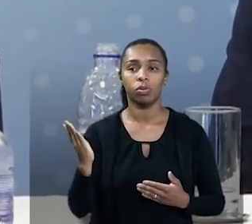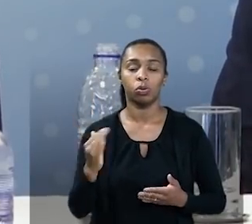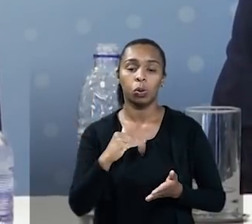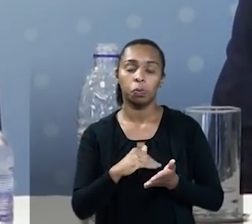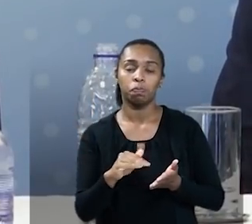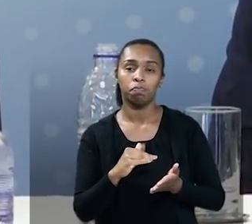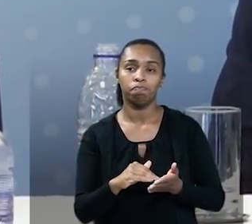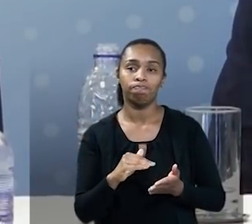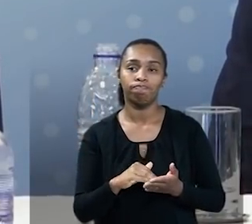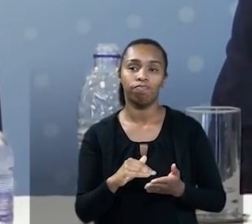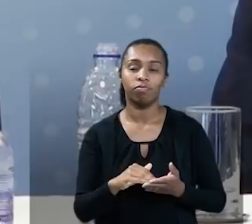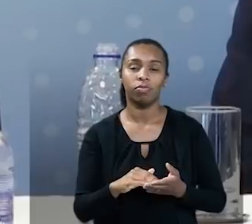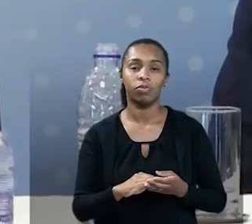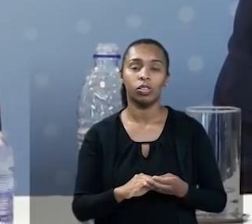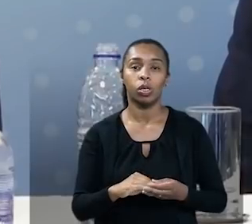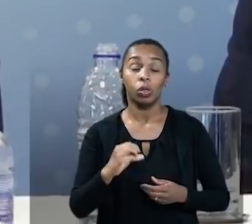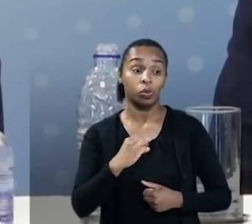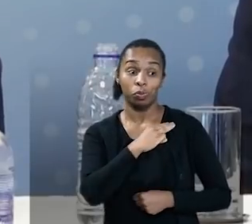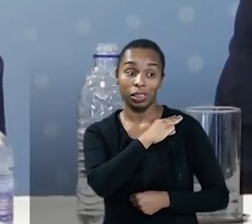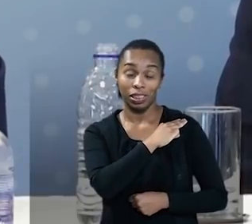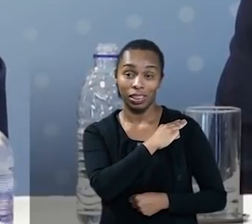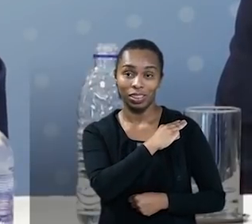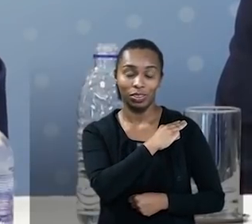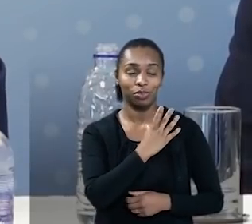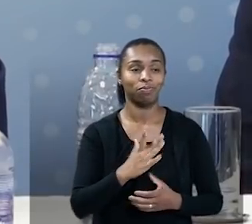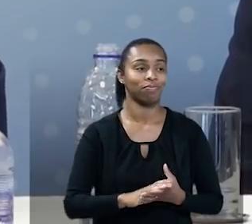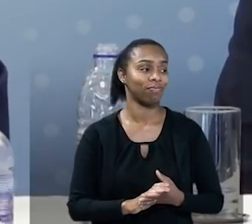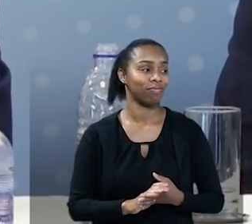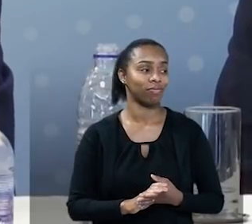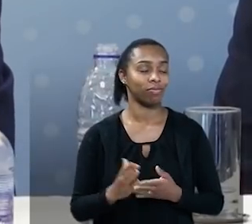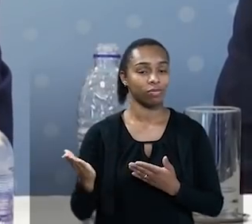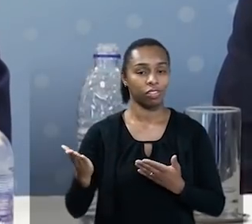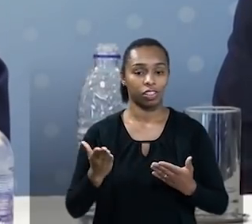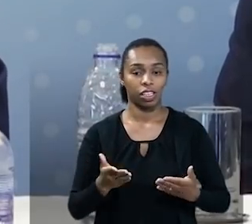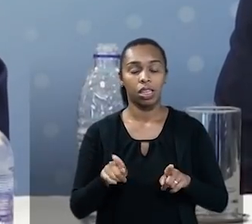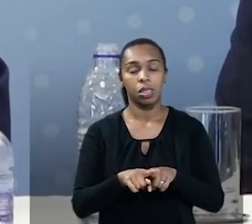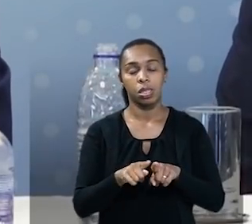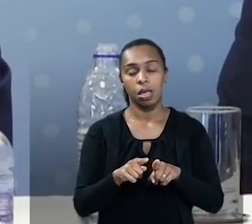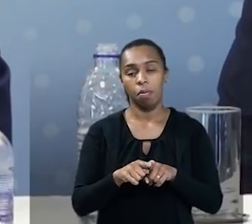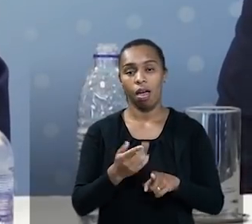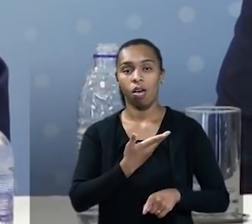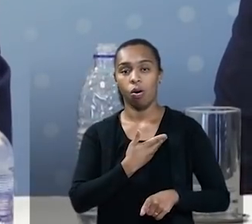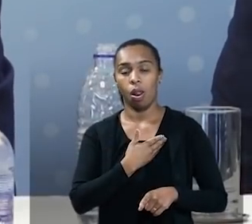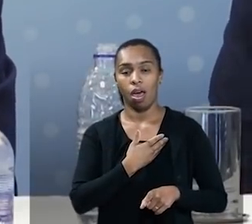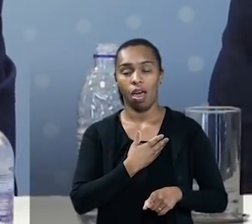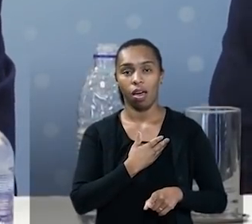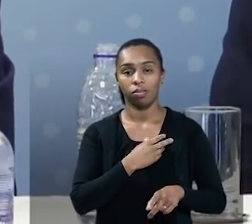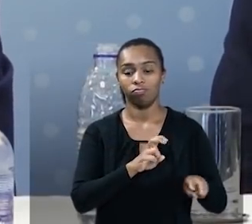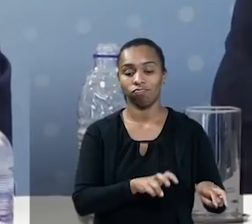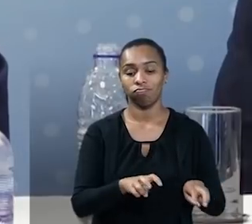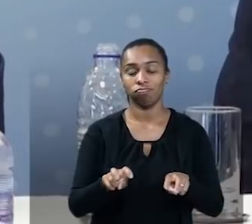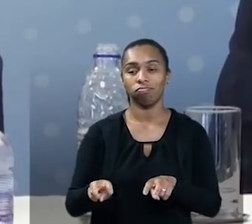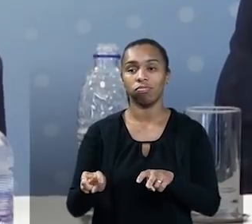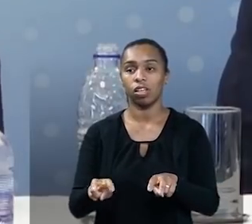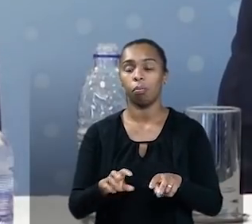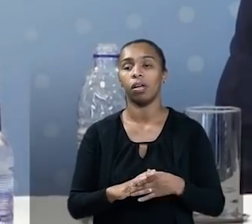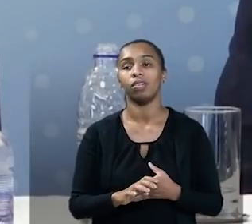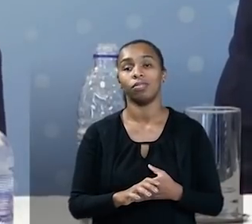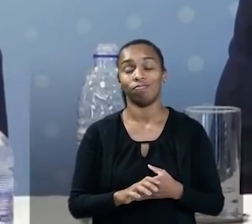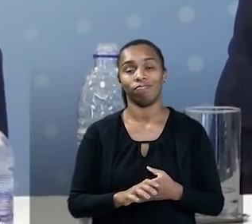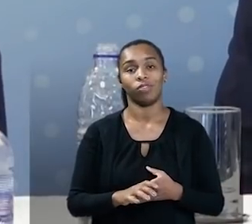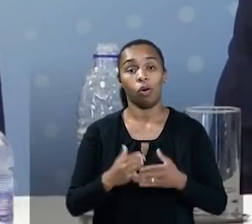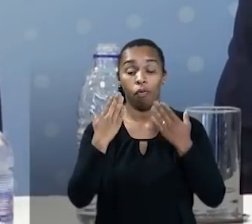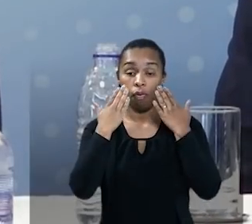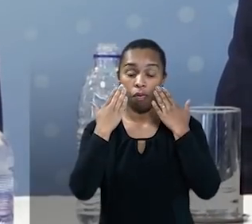pessoa do ministro, que já esteve aqui. agradecer também aos meus colegas aqui da mesa.